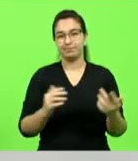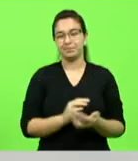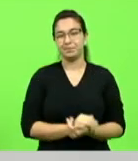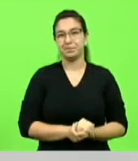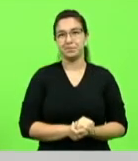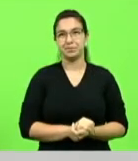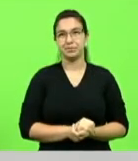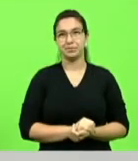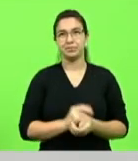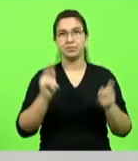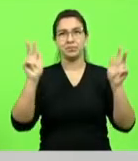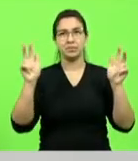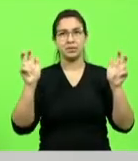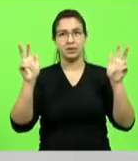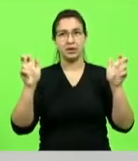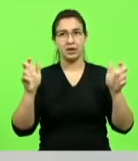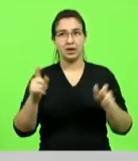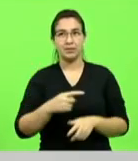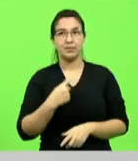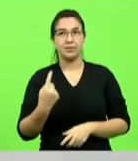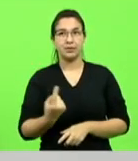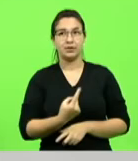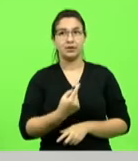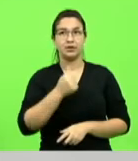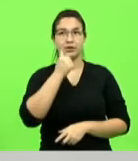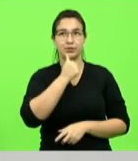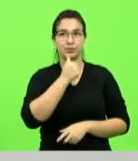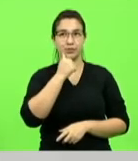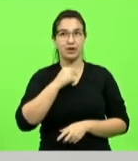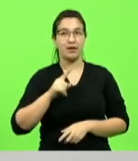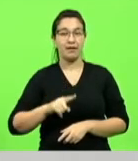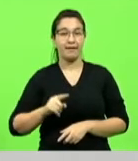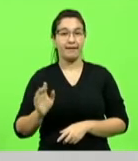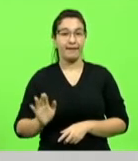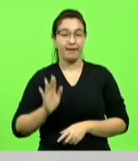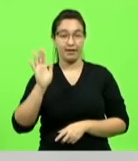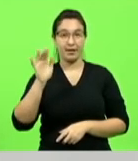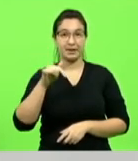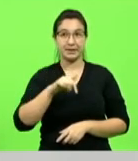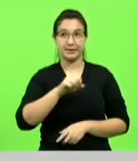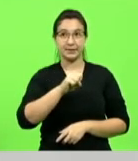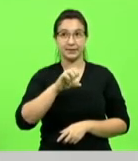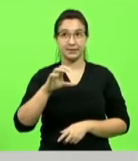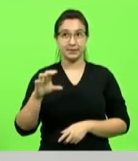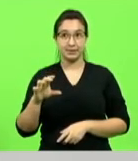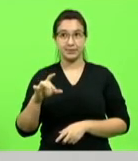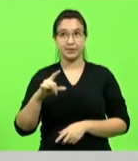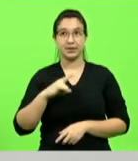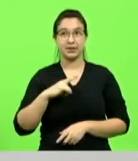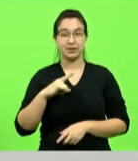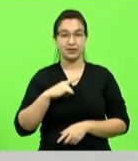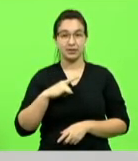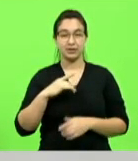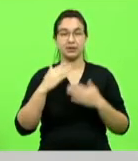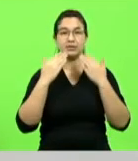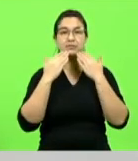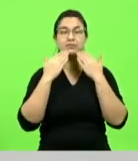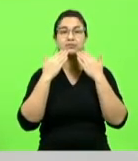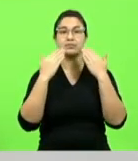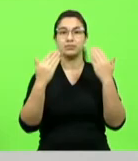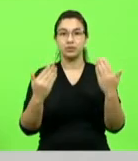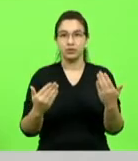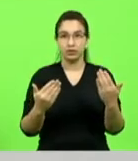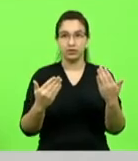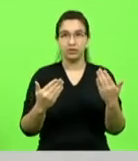nós mulheres é muito caro e esta Assembleia Legislativa já tem dado demonstrações em